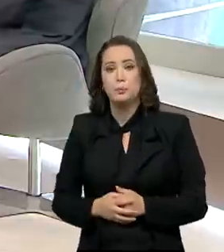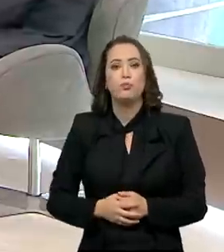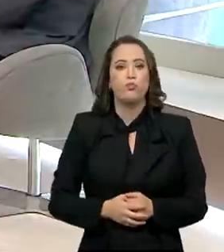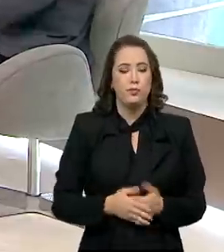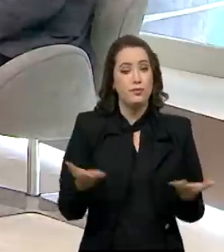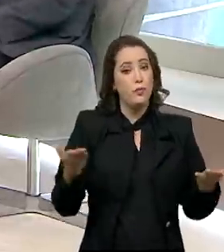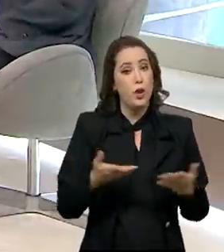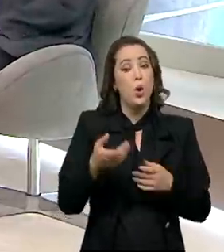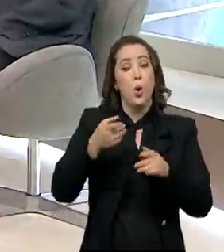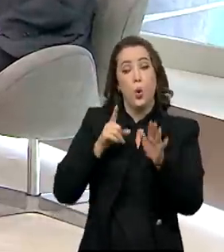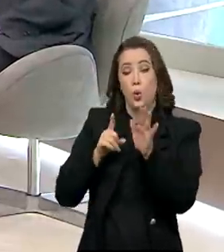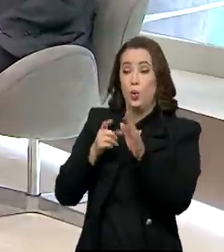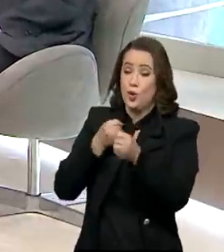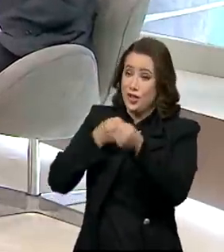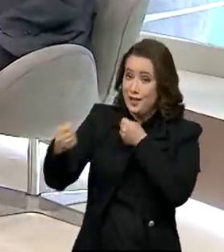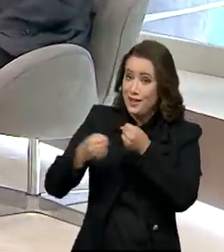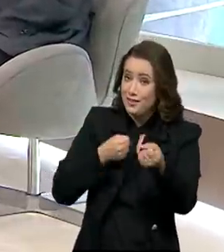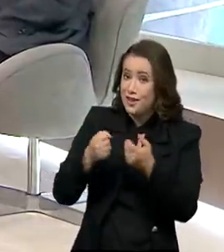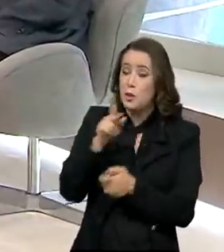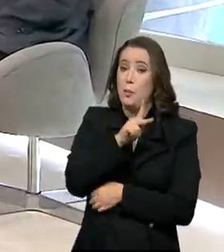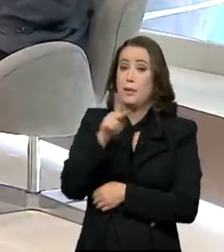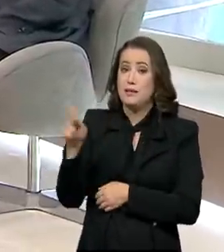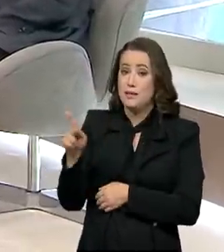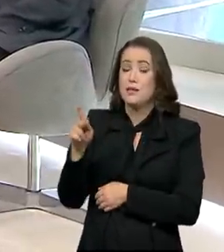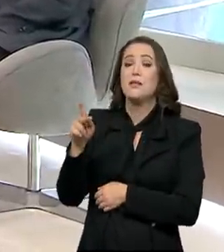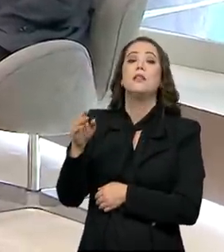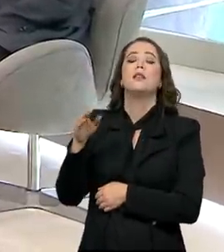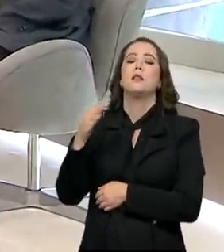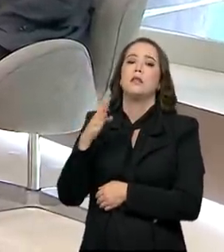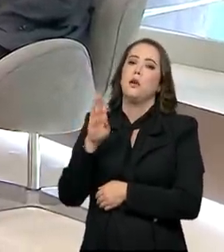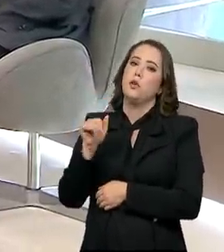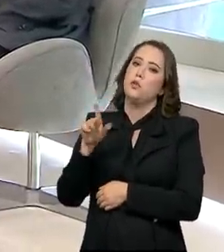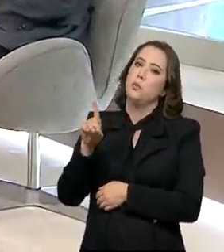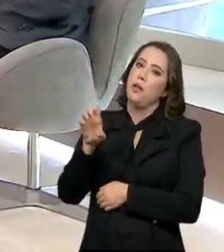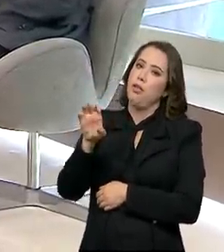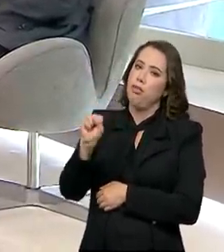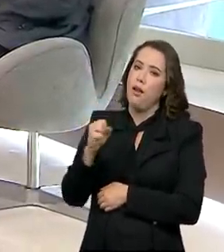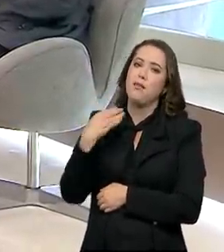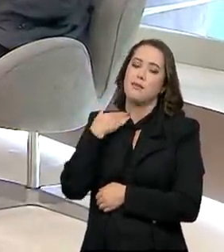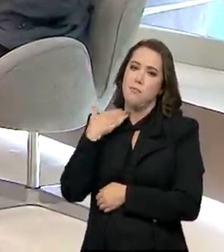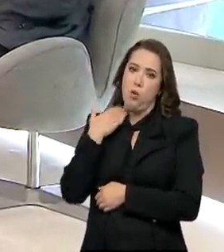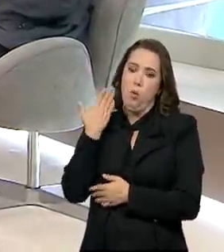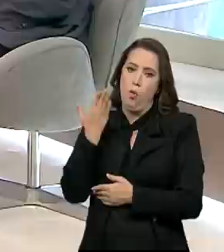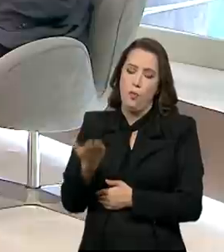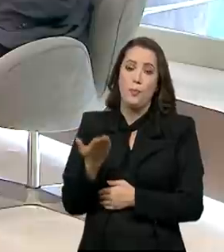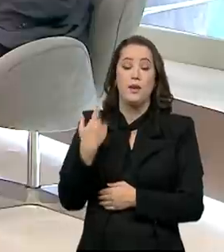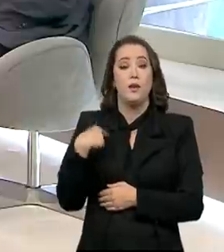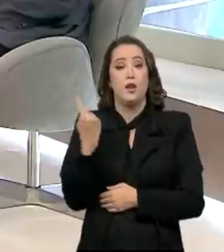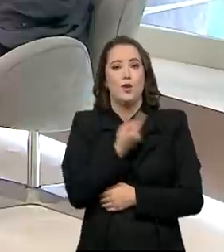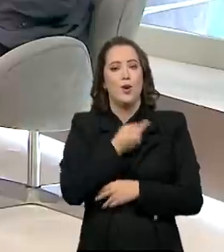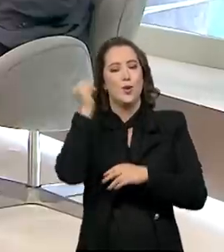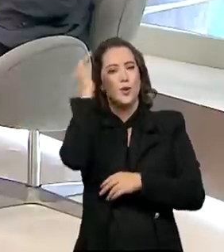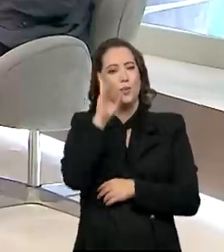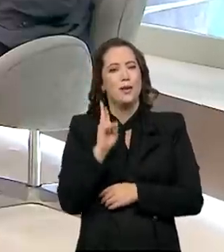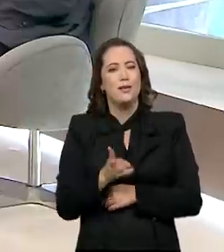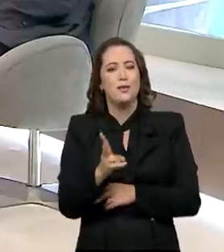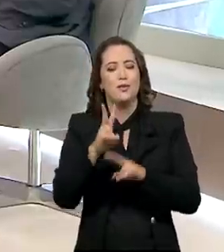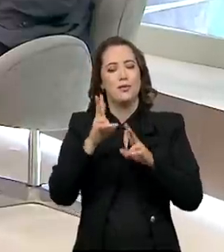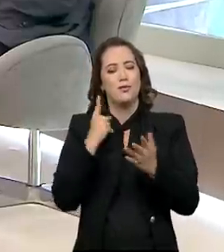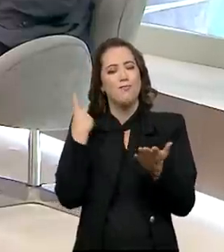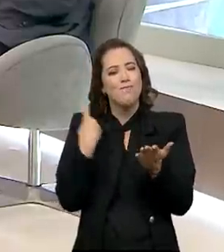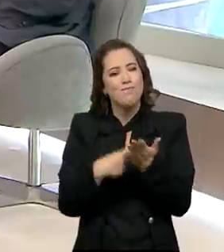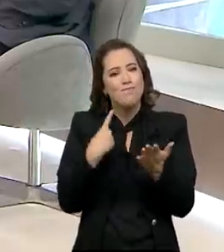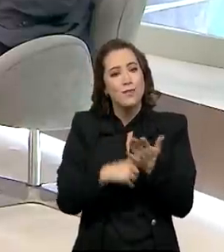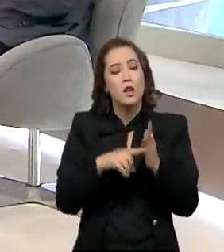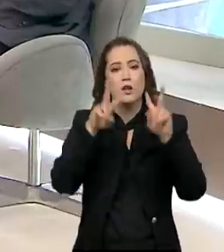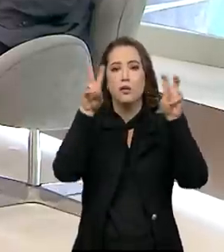Hoje eu entrevistei o presidente do Banco Nacional do Desenvolvimento Econômico e Social, Gustavo Montesano. E o Brasil em Pauta termina aqui. Você